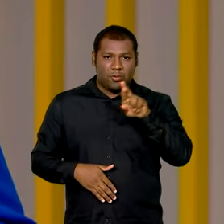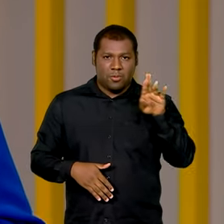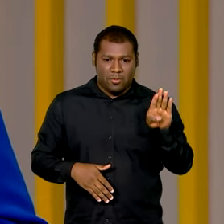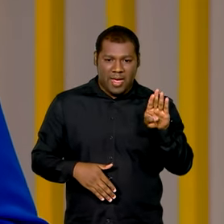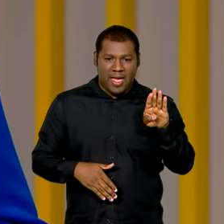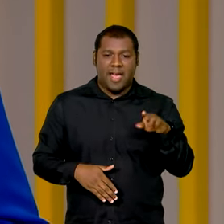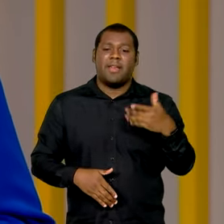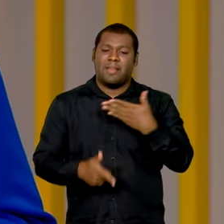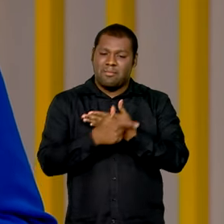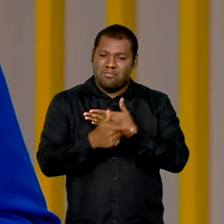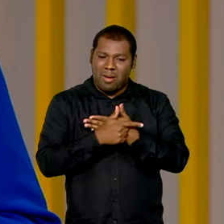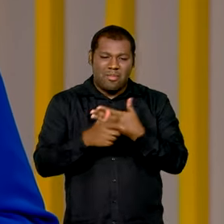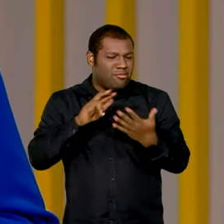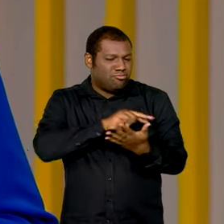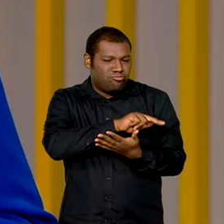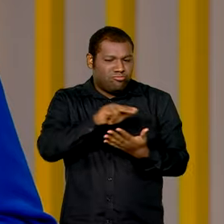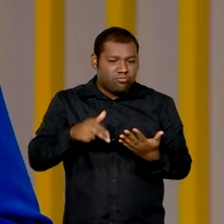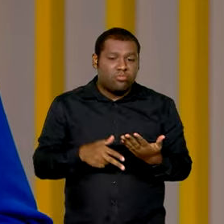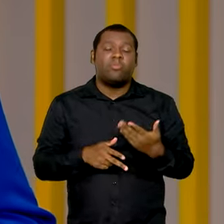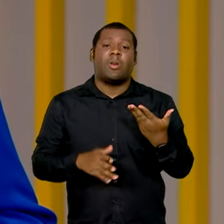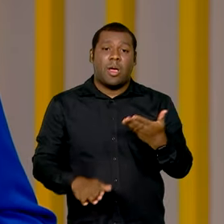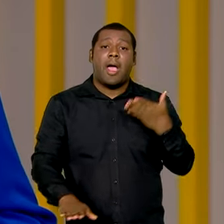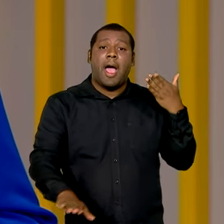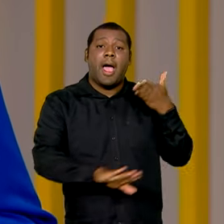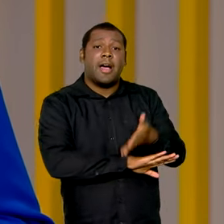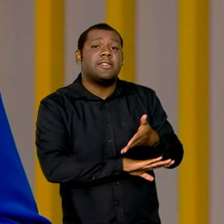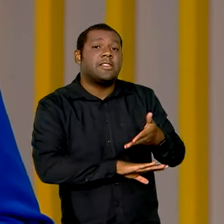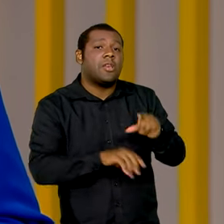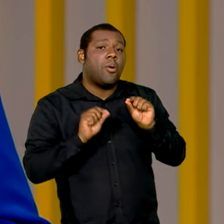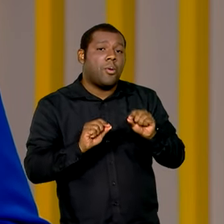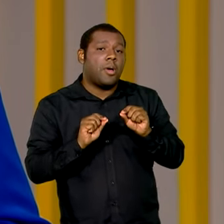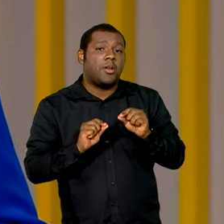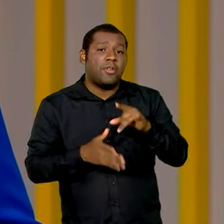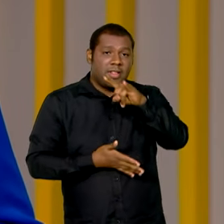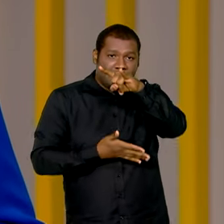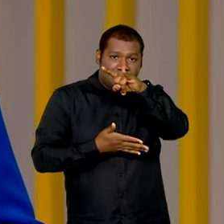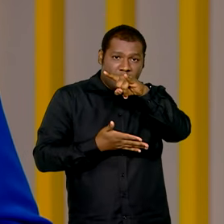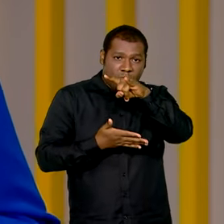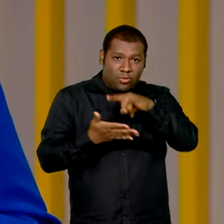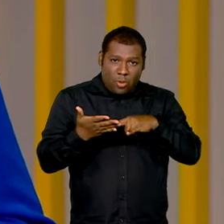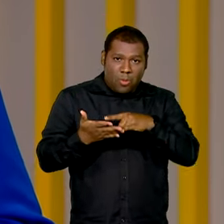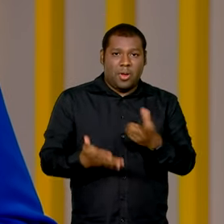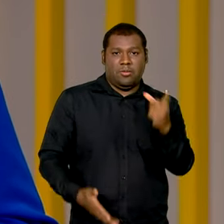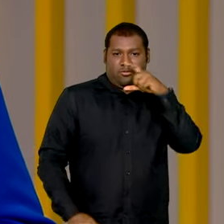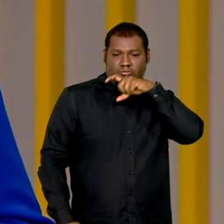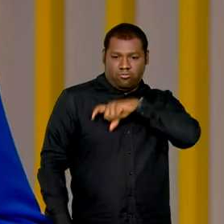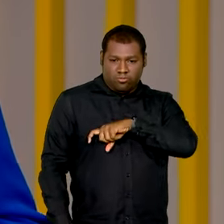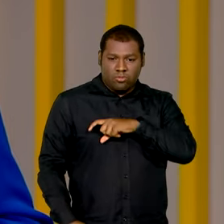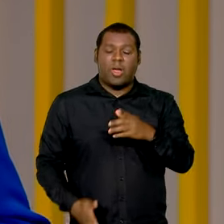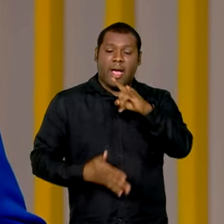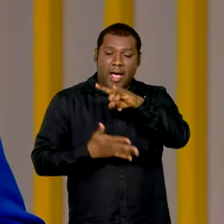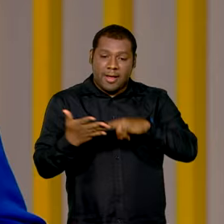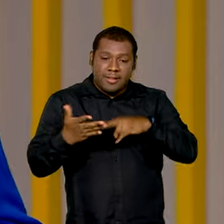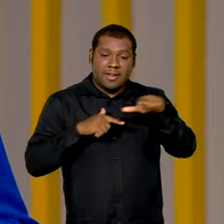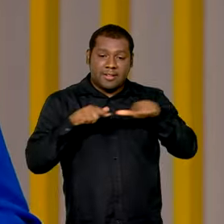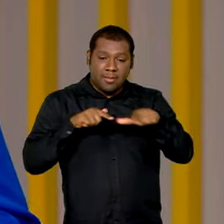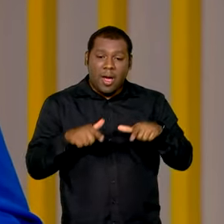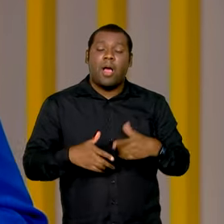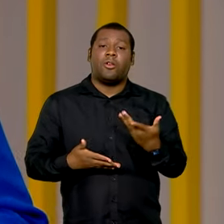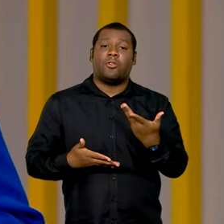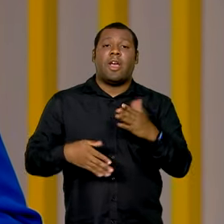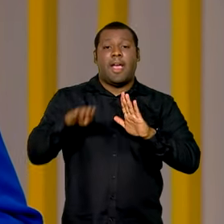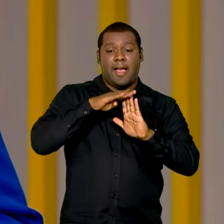funcionalidades. Nela, o cidadão encontra, por exemplo, a carteira digital de trânsito, a de trabalho, a de vacinação